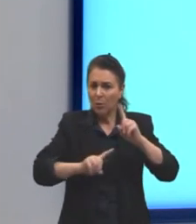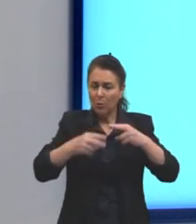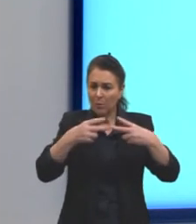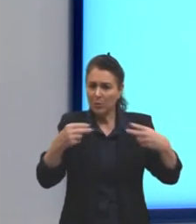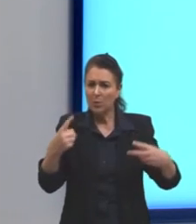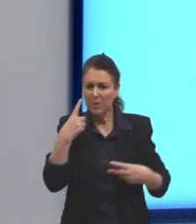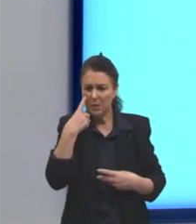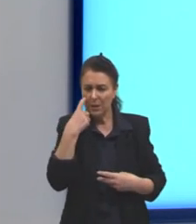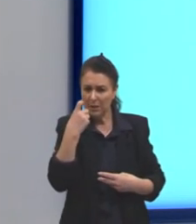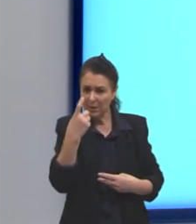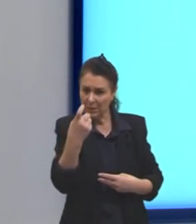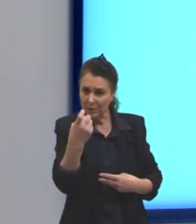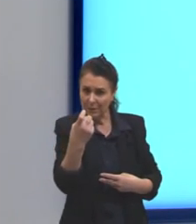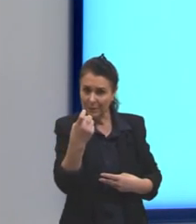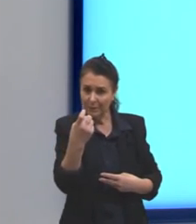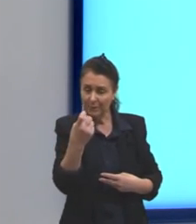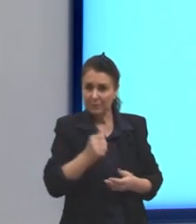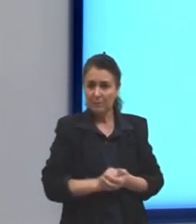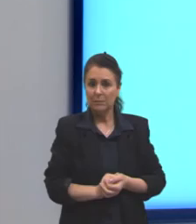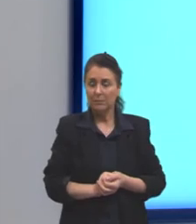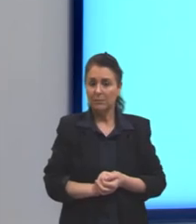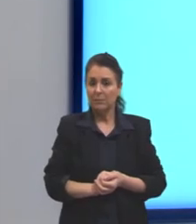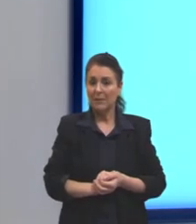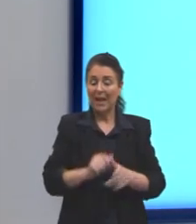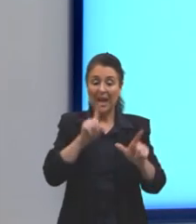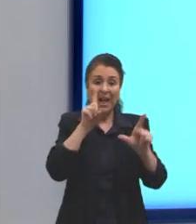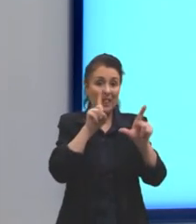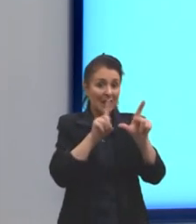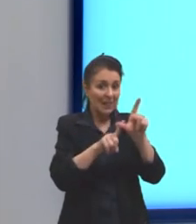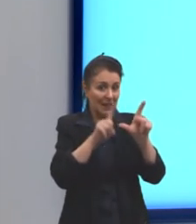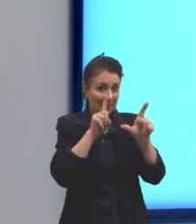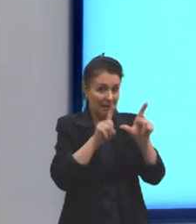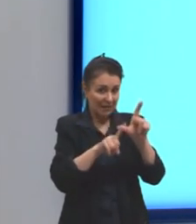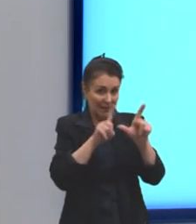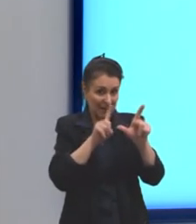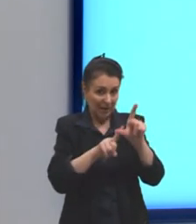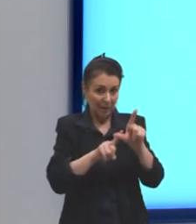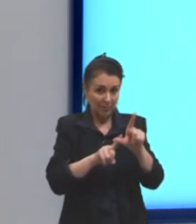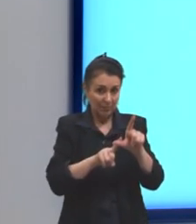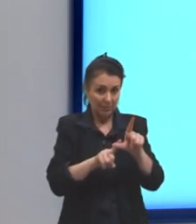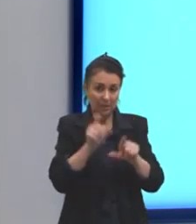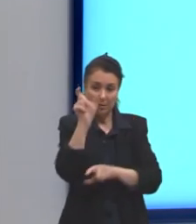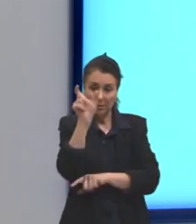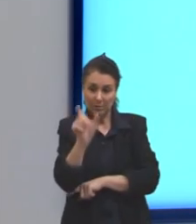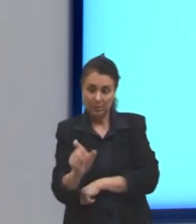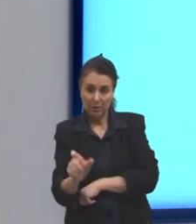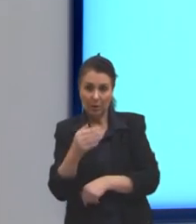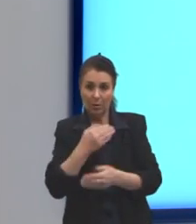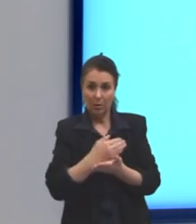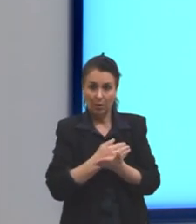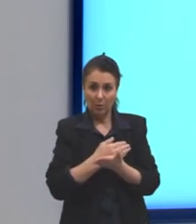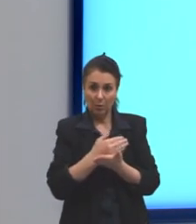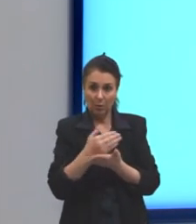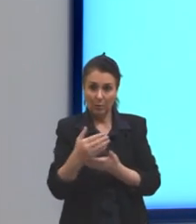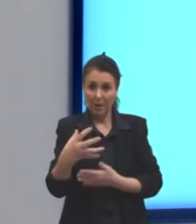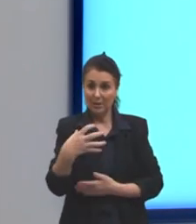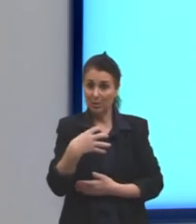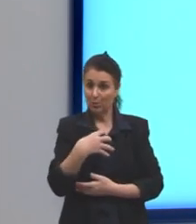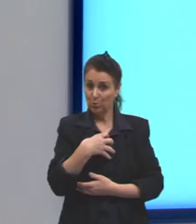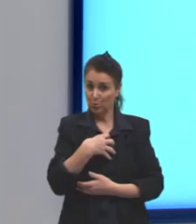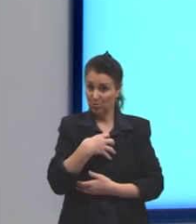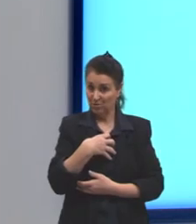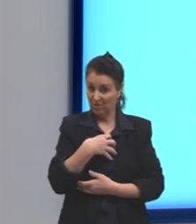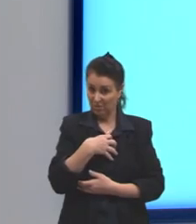interessantes. A letra da pessoa começa de um jeito aqui no